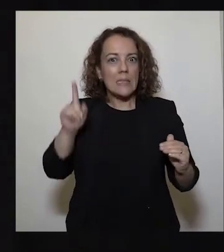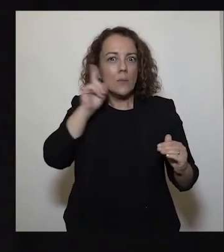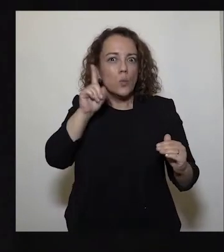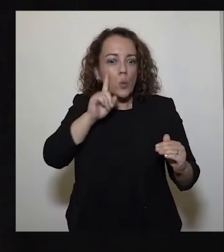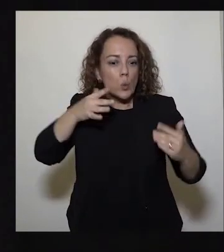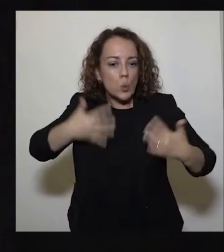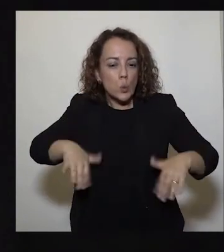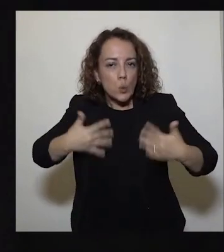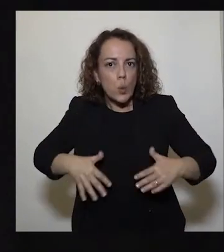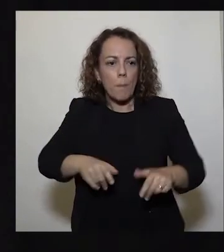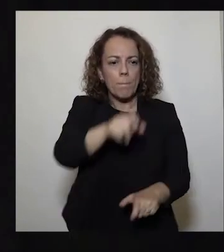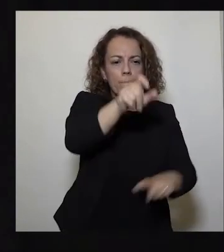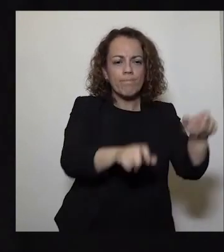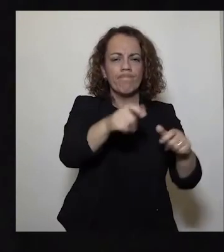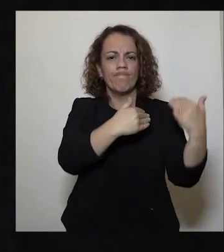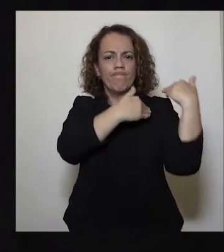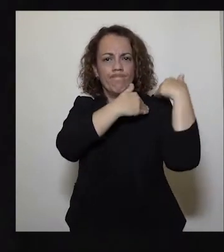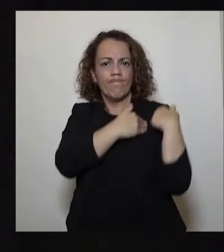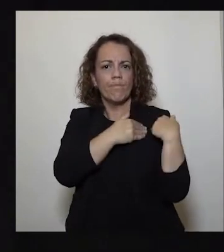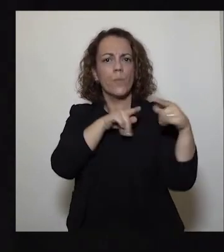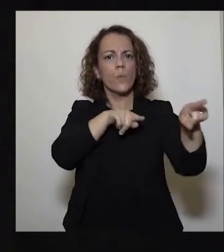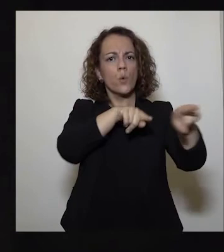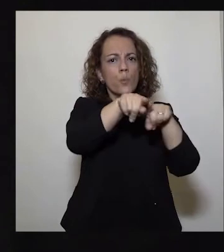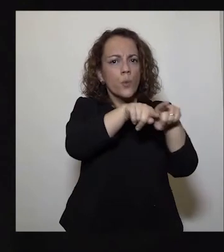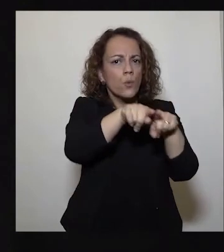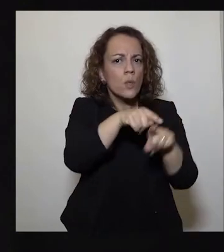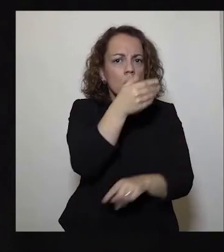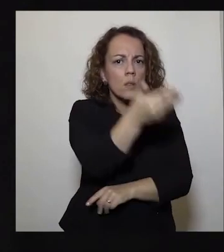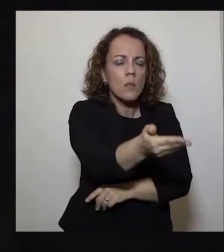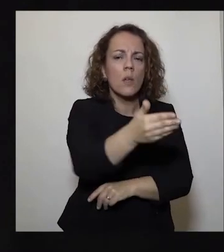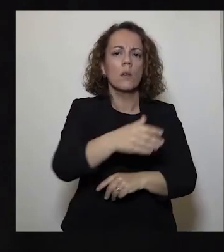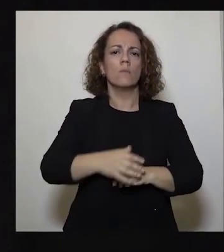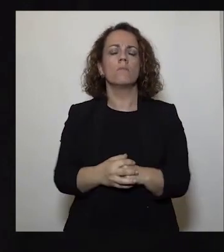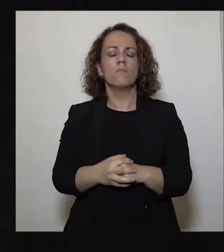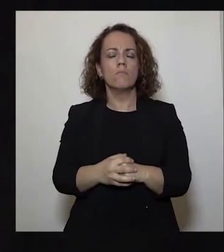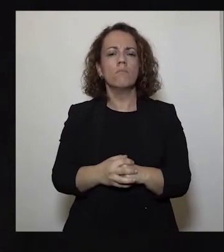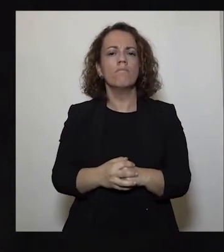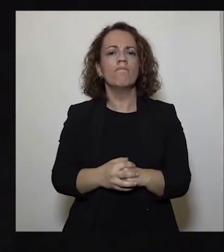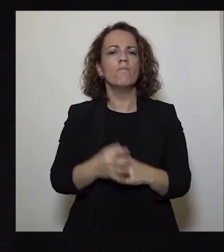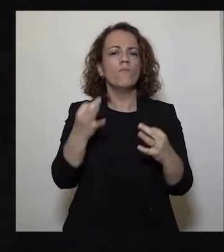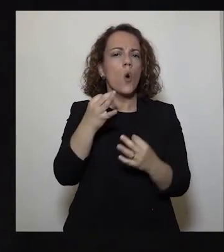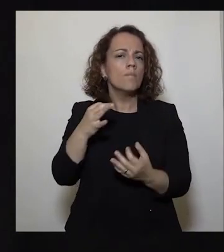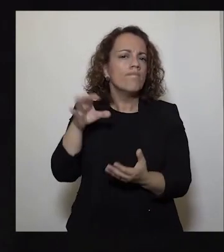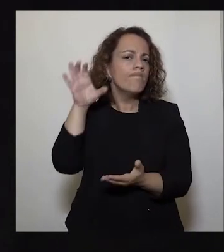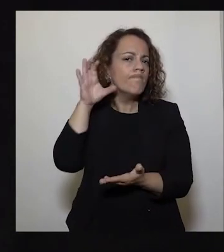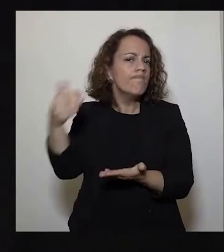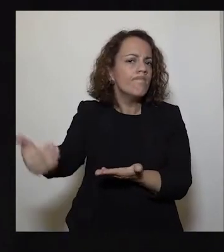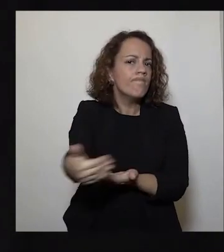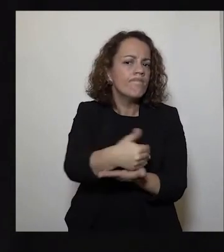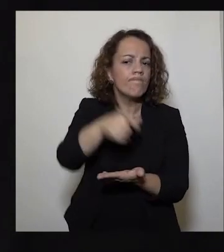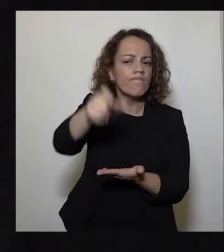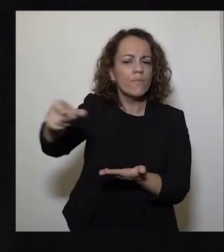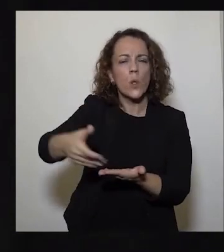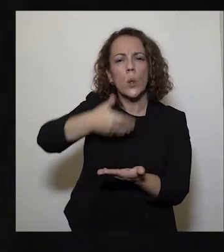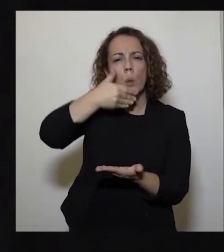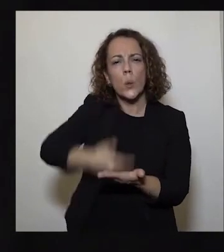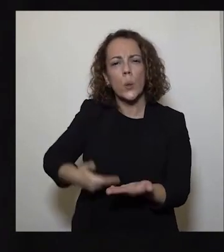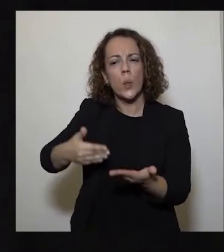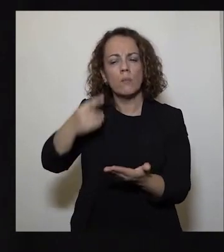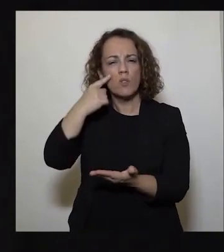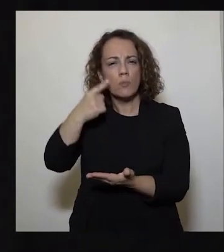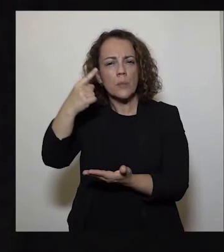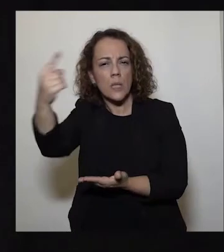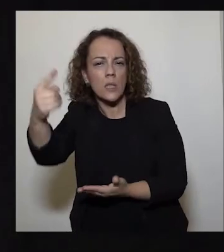quem tem responsabilidades políticas ter ouvido os especialistas, ter